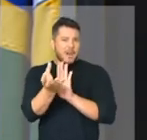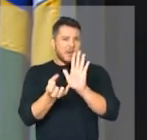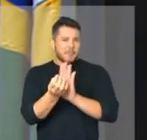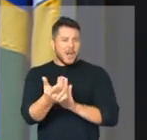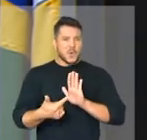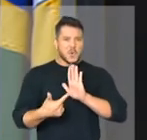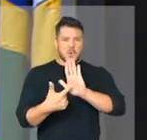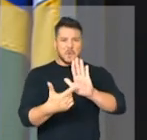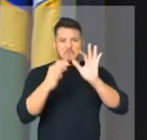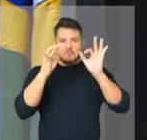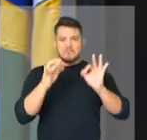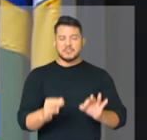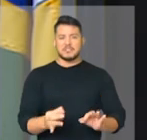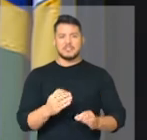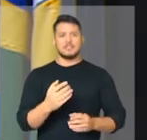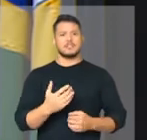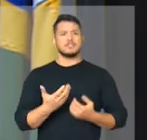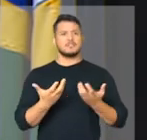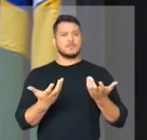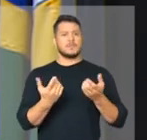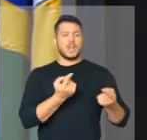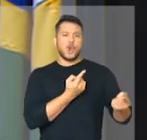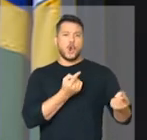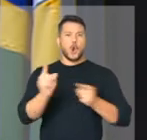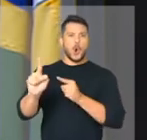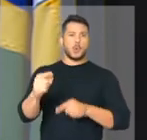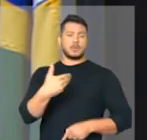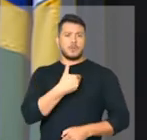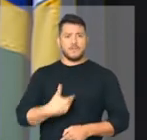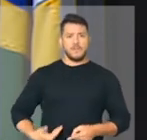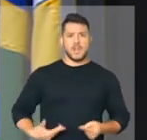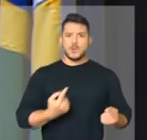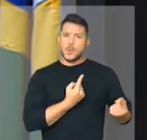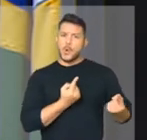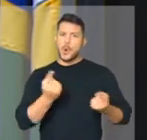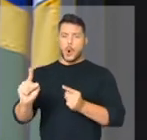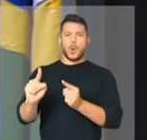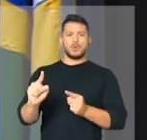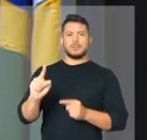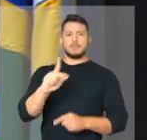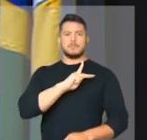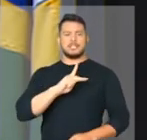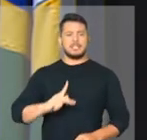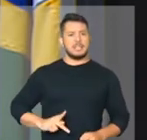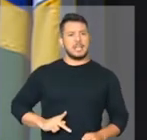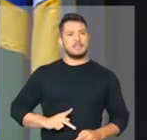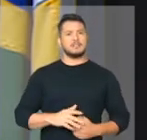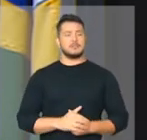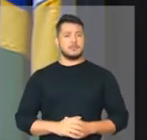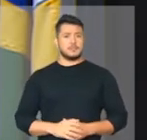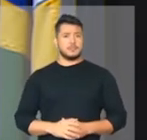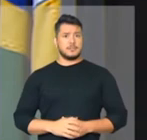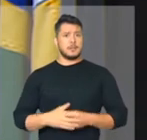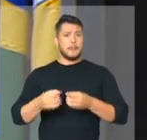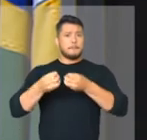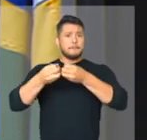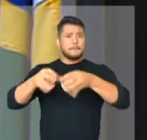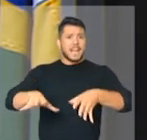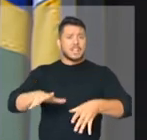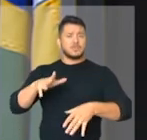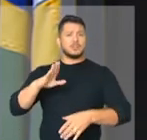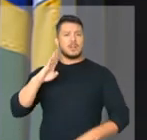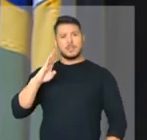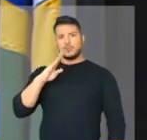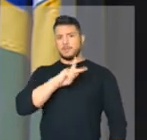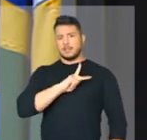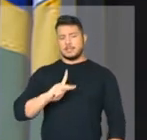estar querendo atacar o governo, para poder fazer o presidente sangrar. Sabe que o presidente não cai.